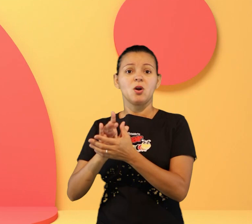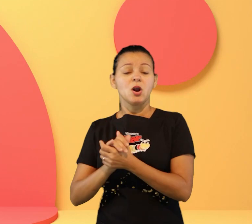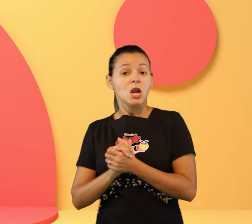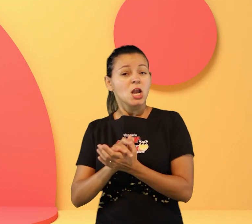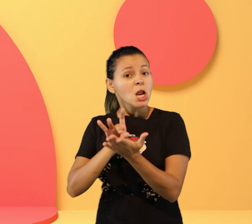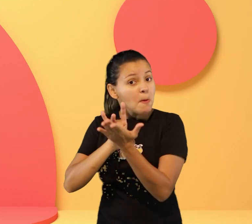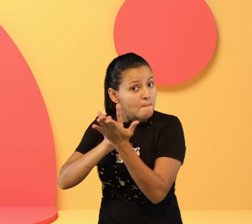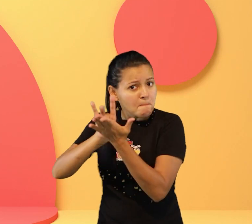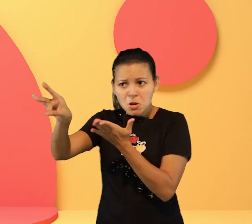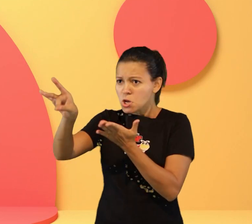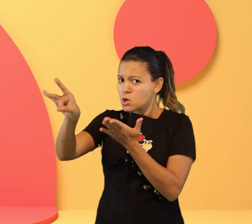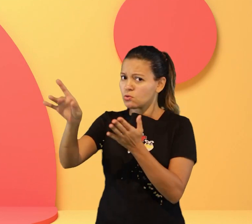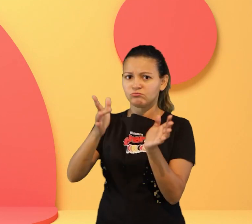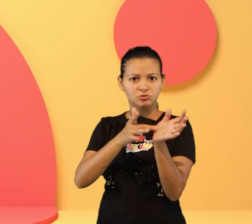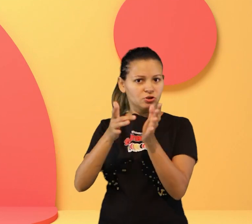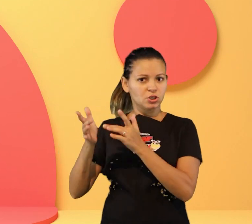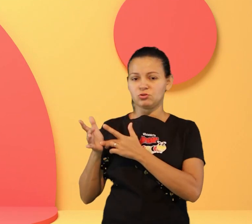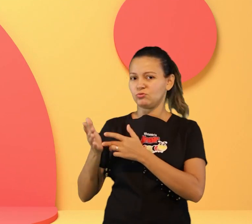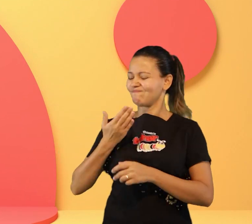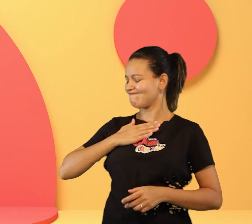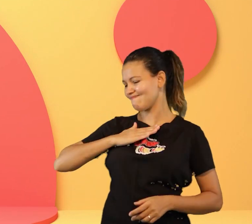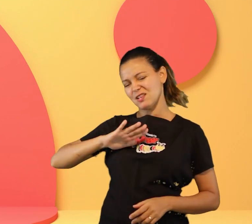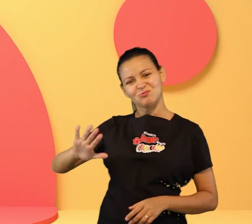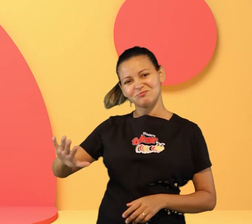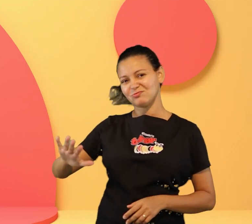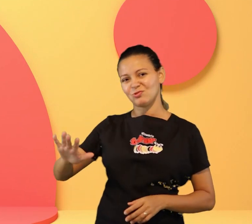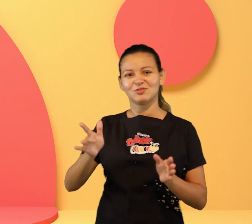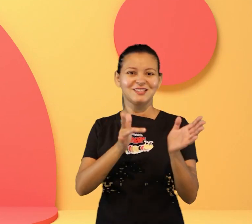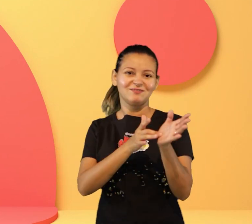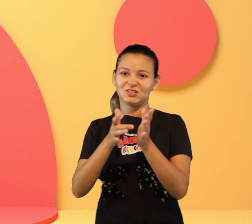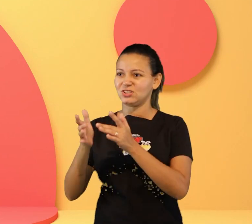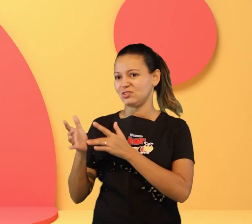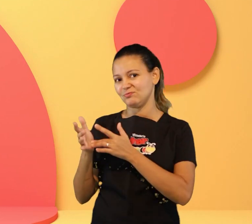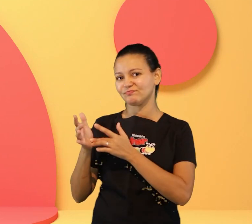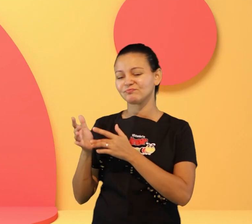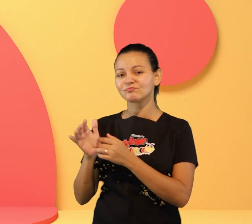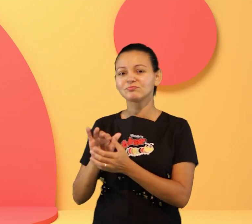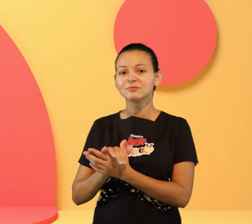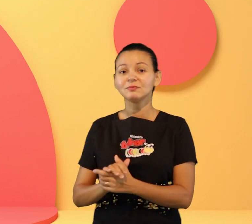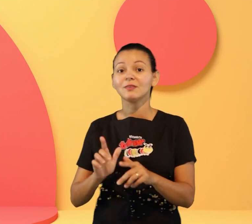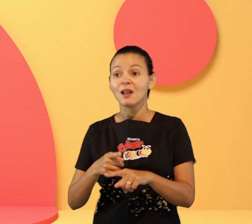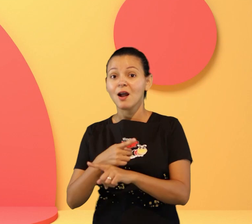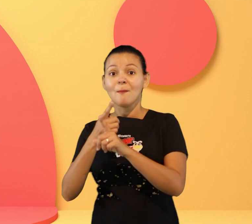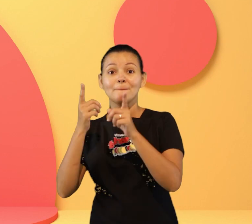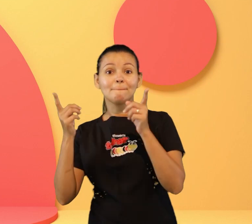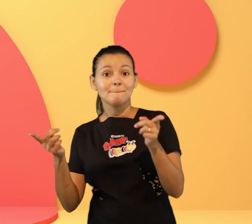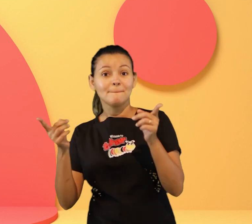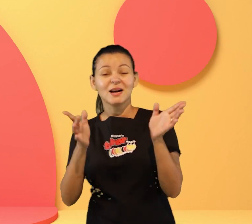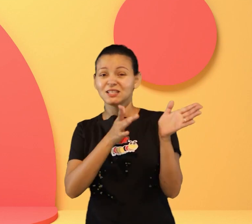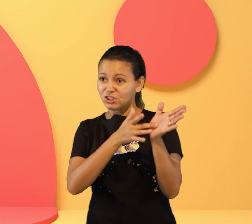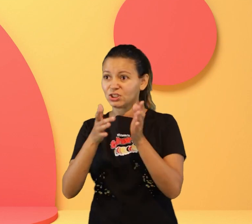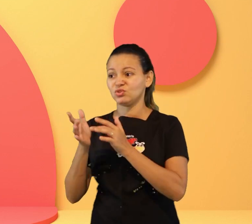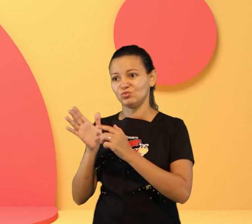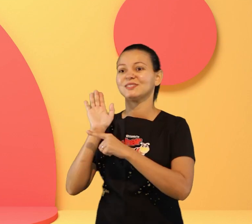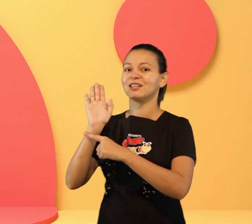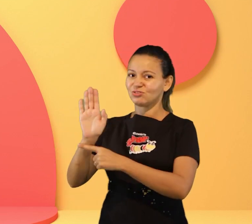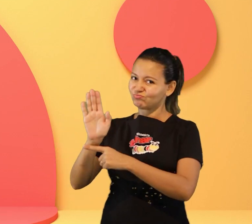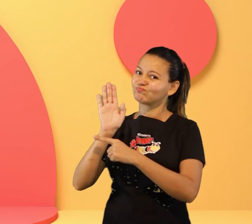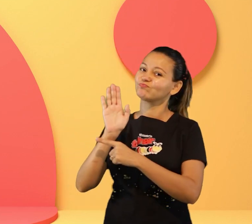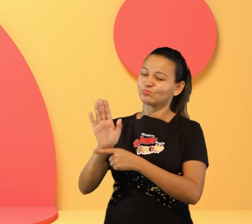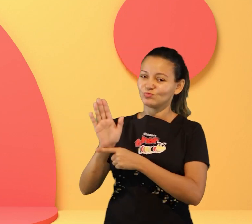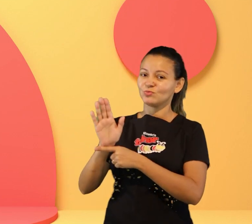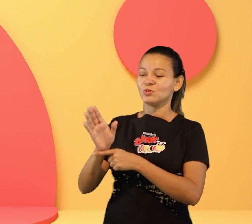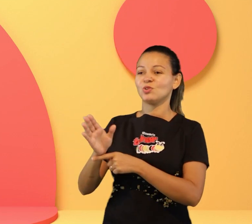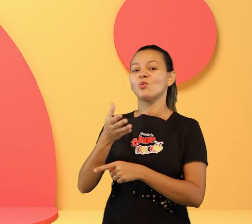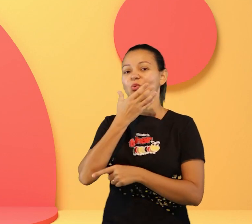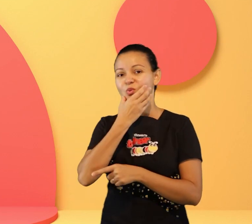justamente esse que era para ser considerado inimigo de Jesus é quem volta e agradece né? então olha só gratidão